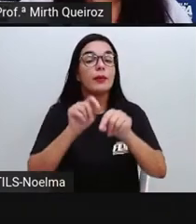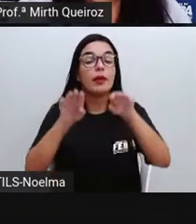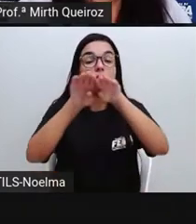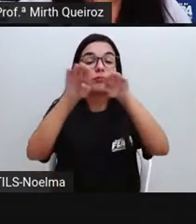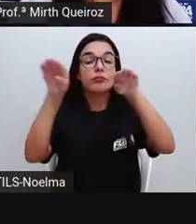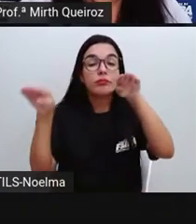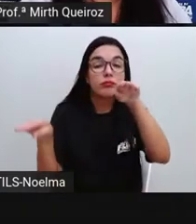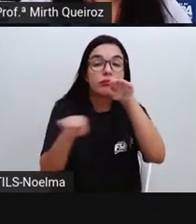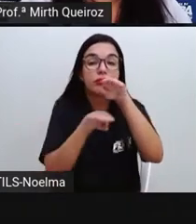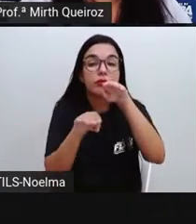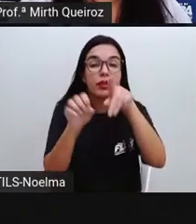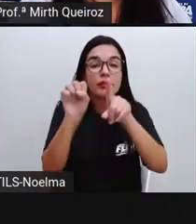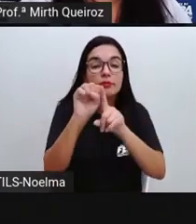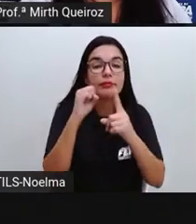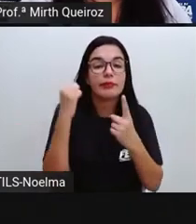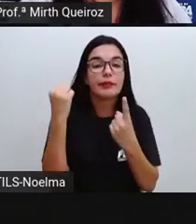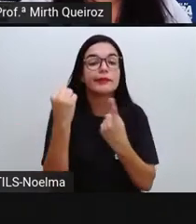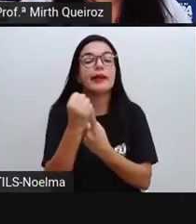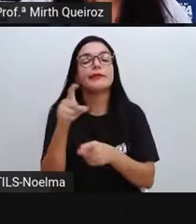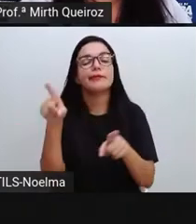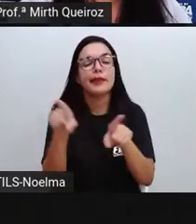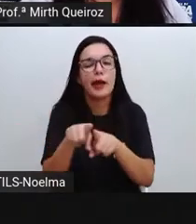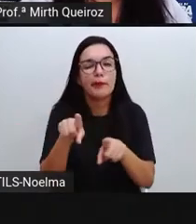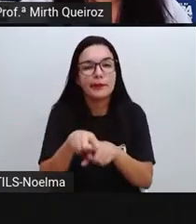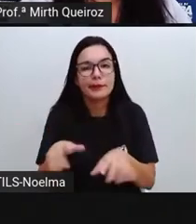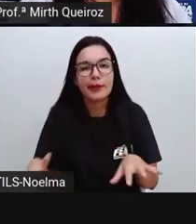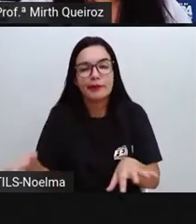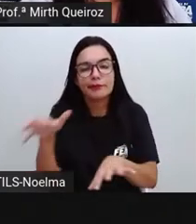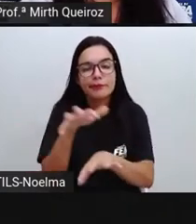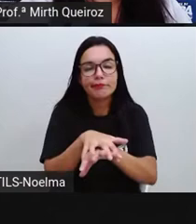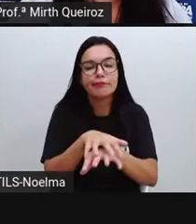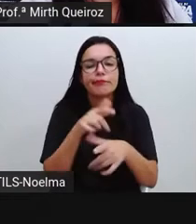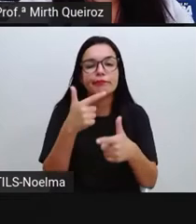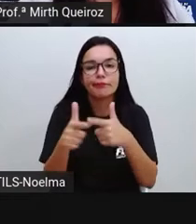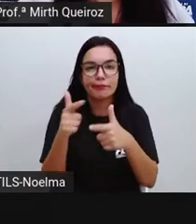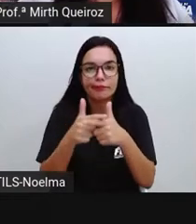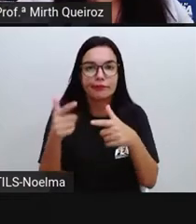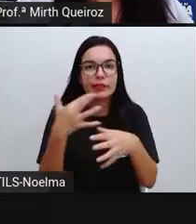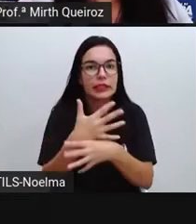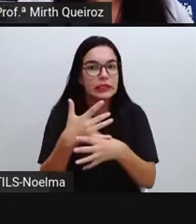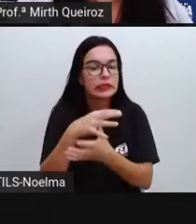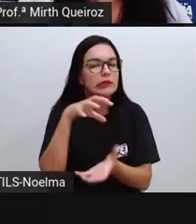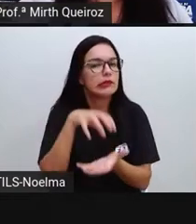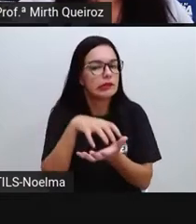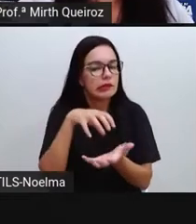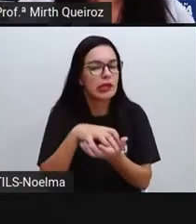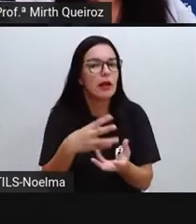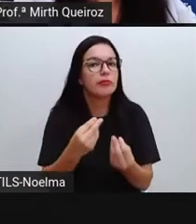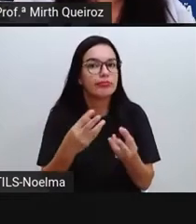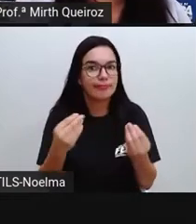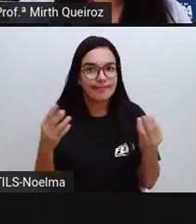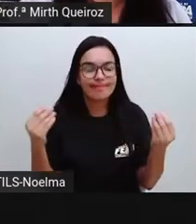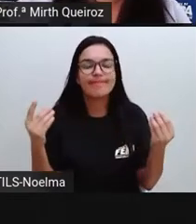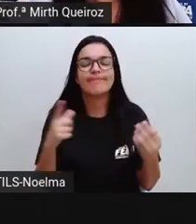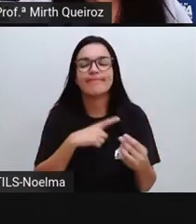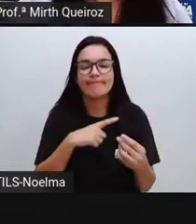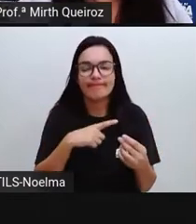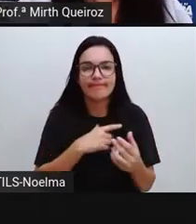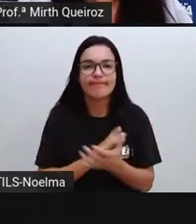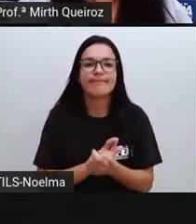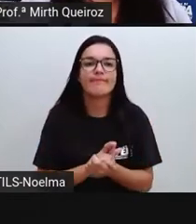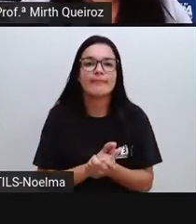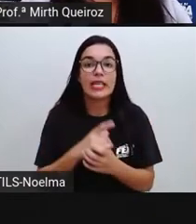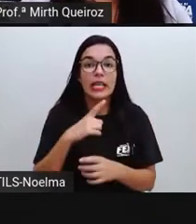desigualdade social também é um dos problemas enfrentados pelas grandes cidades, alguns tem muitos, outros a maioria não tem